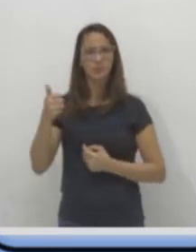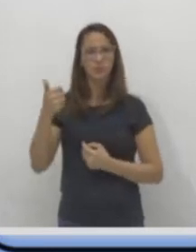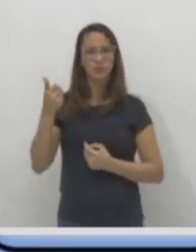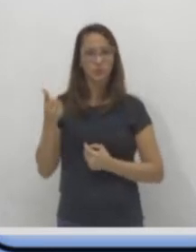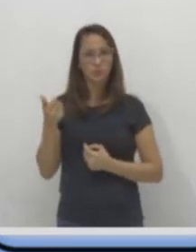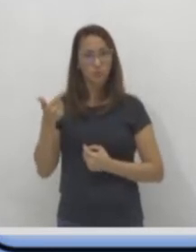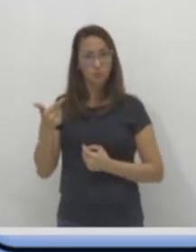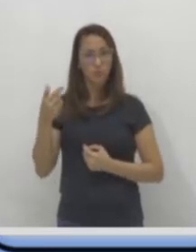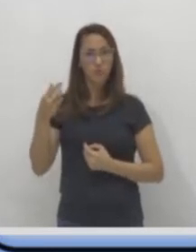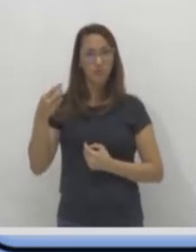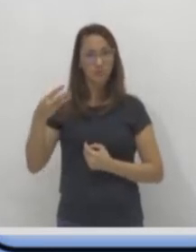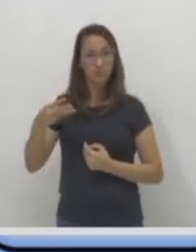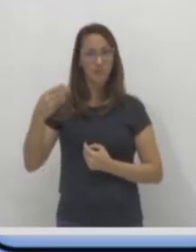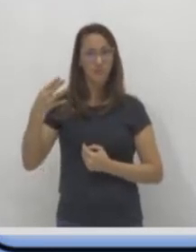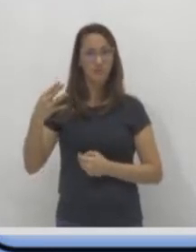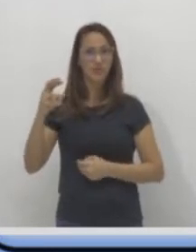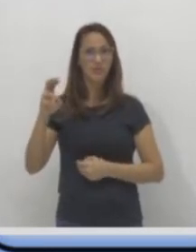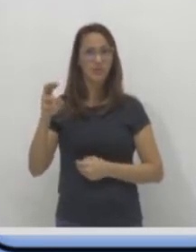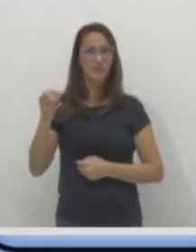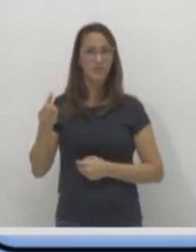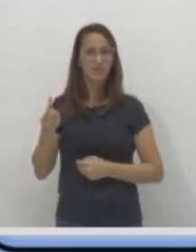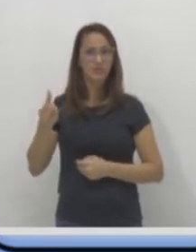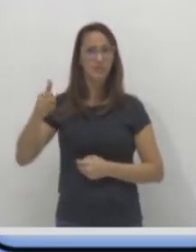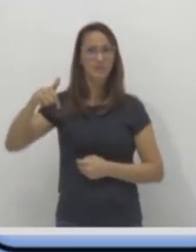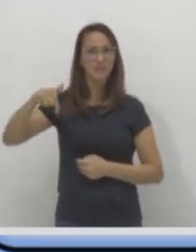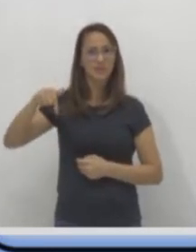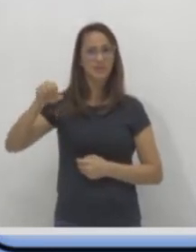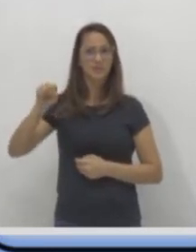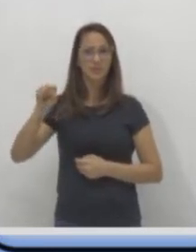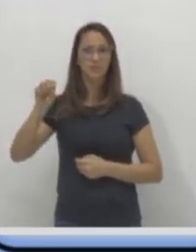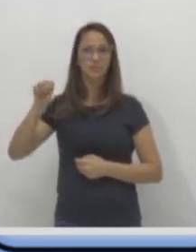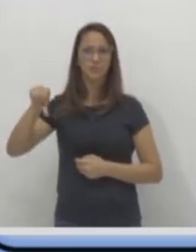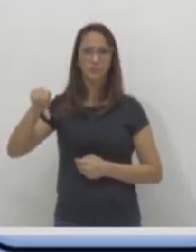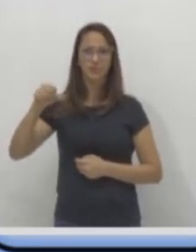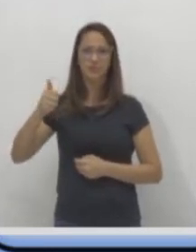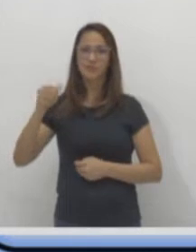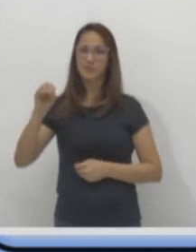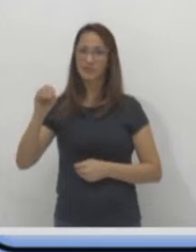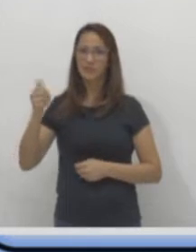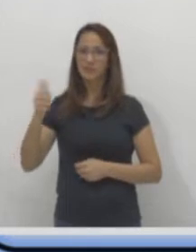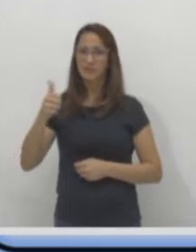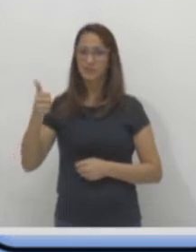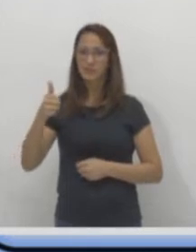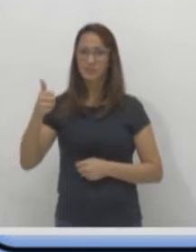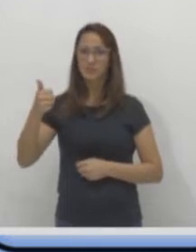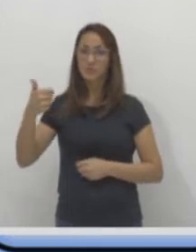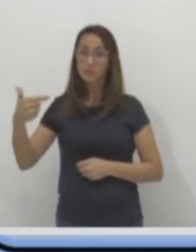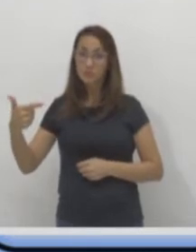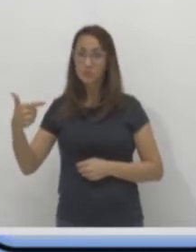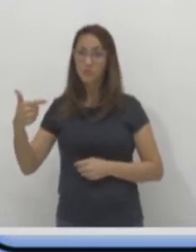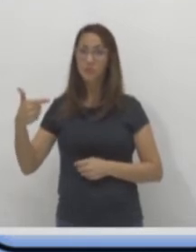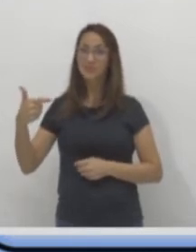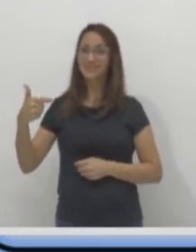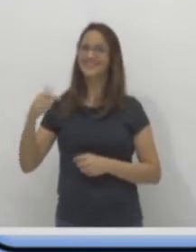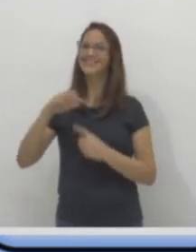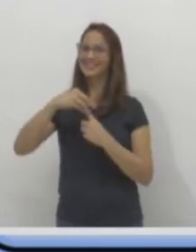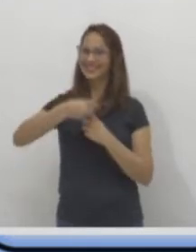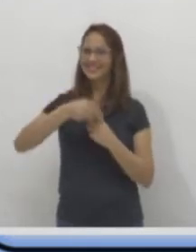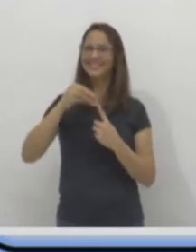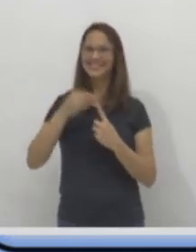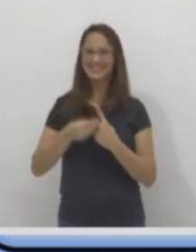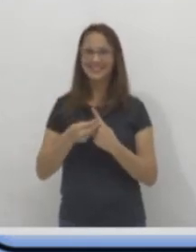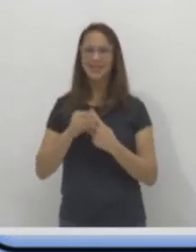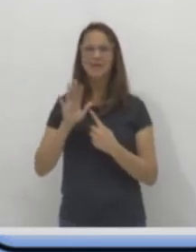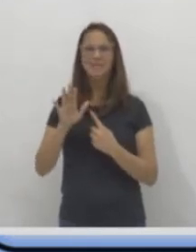sete, oito, nove, dez, onze, doze. Doze bananas. Está vendo? Só que ele